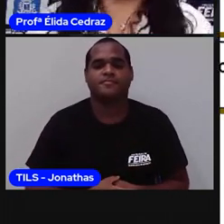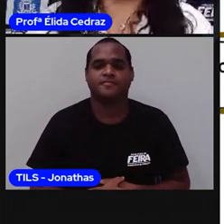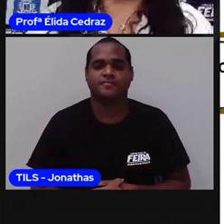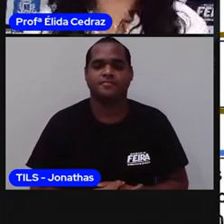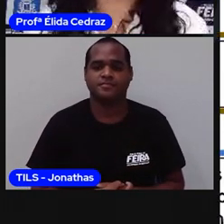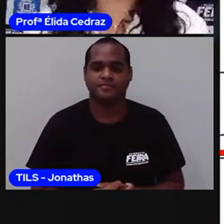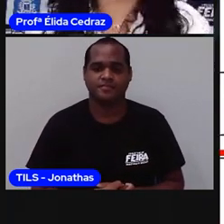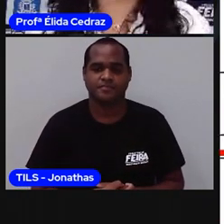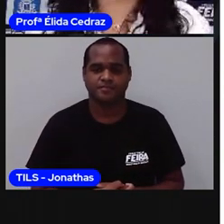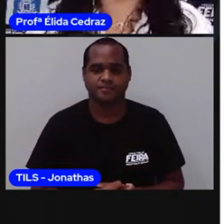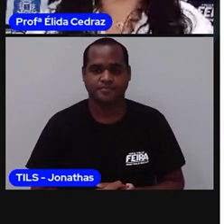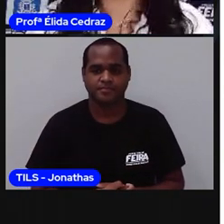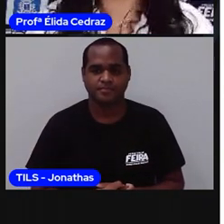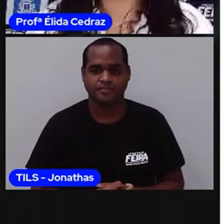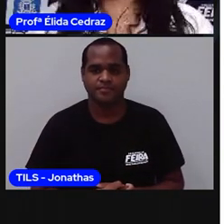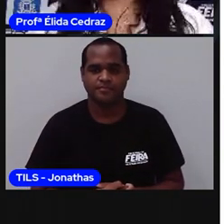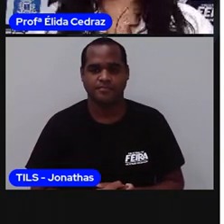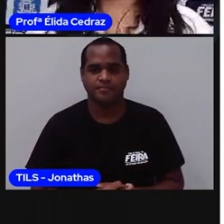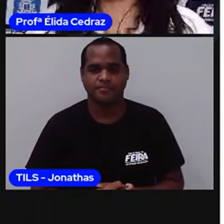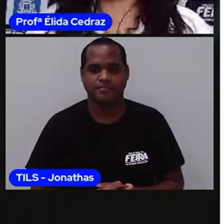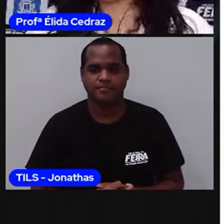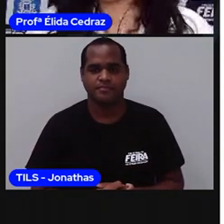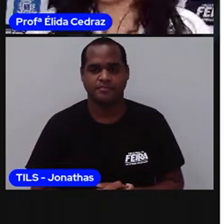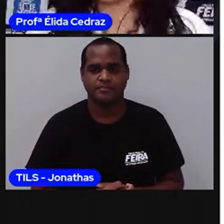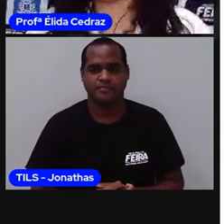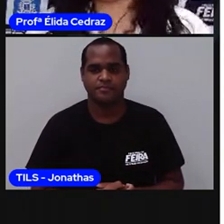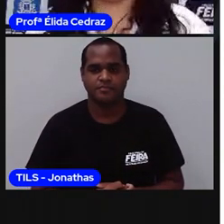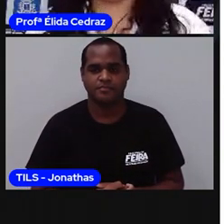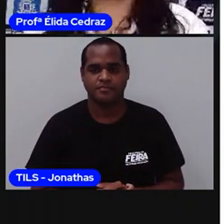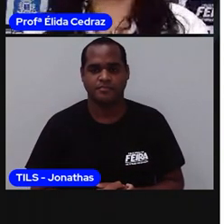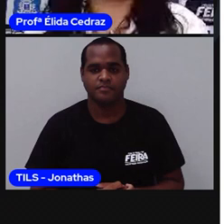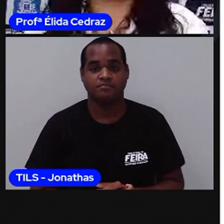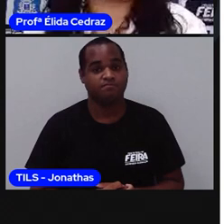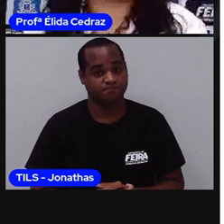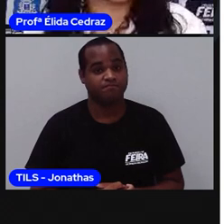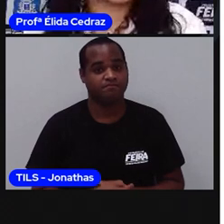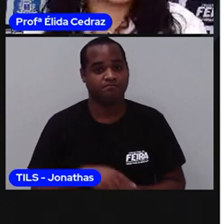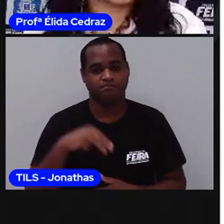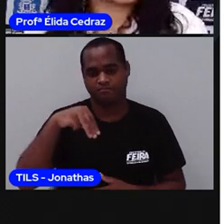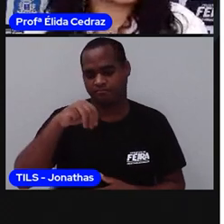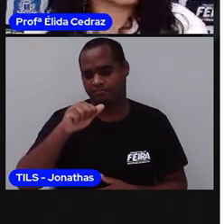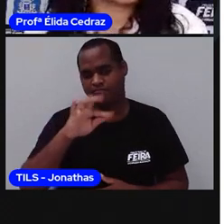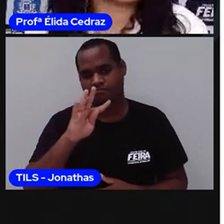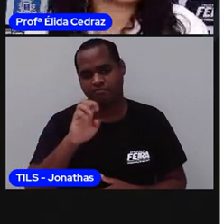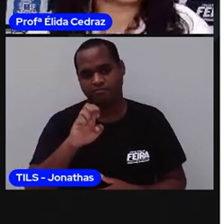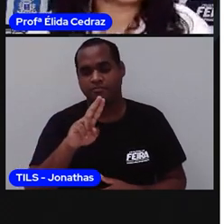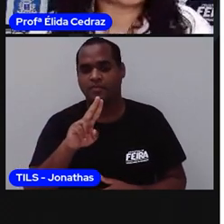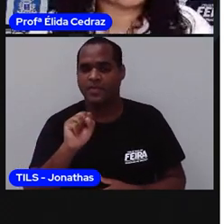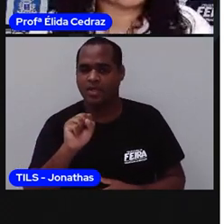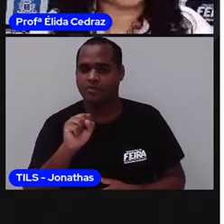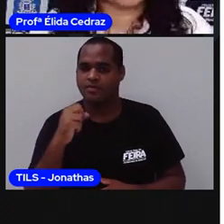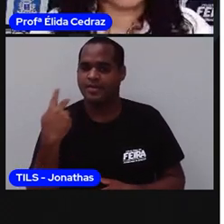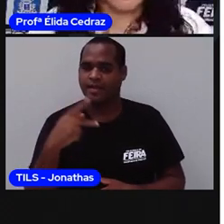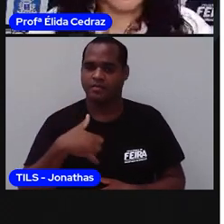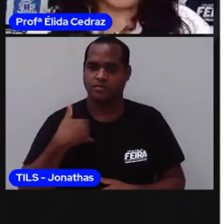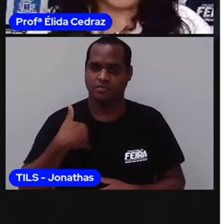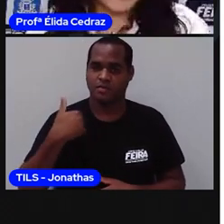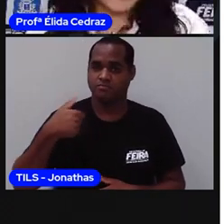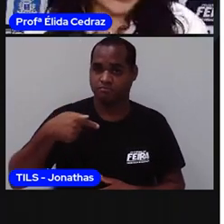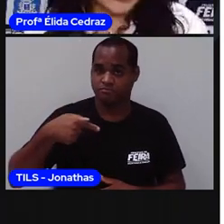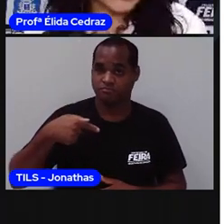Essa aqui também. E essa é a árvore genealógica de Mateus dos Santos Brito, de sete anos.